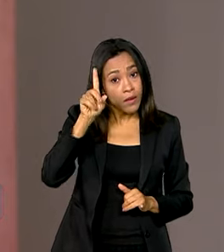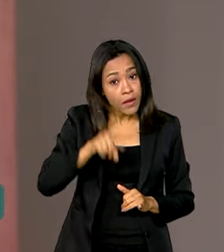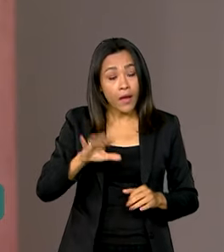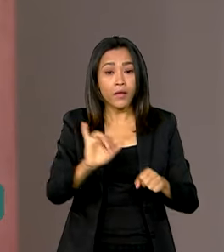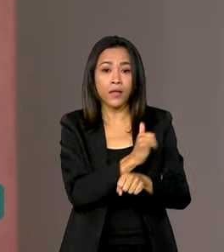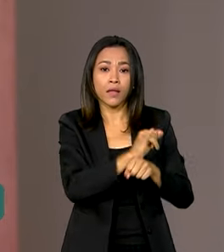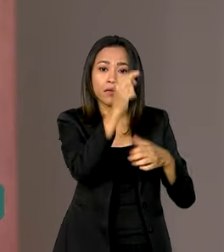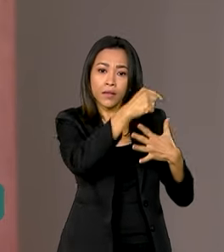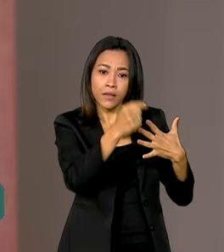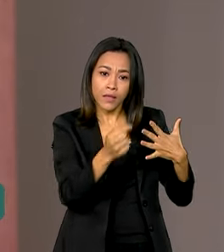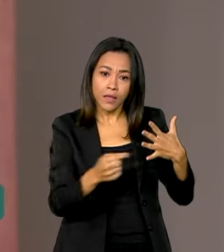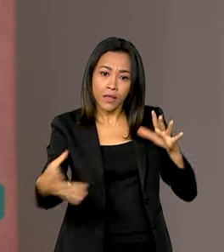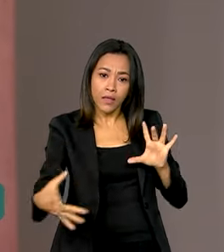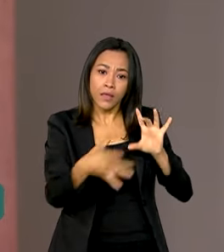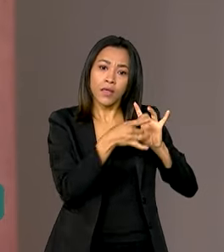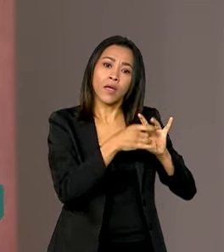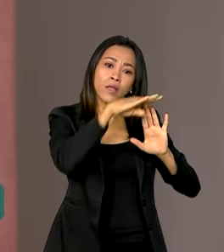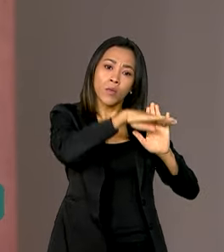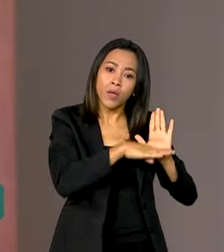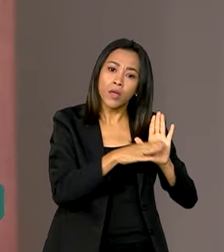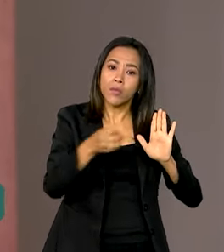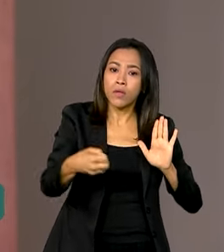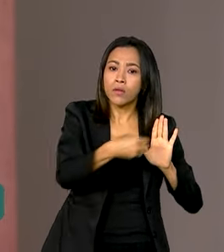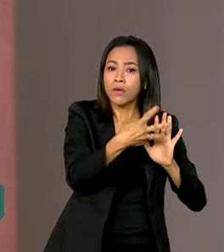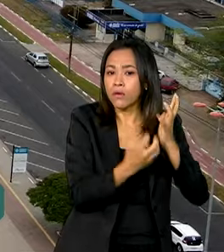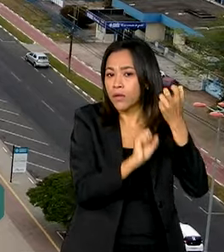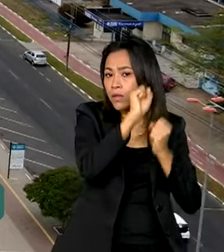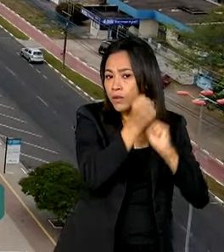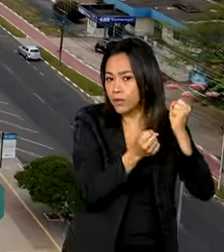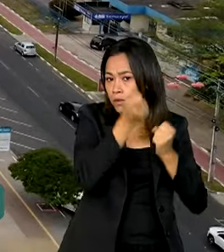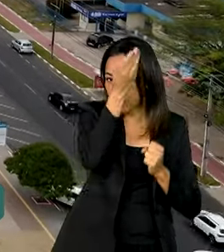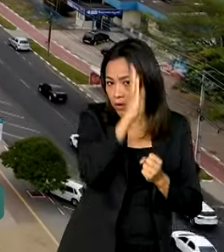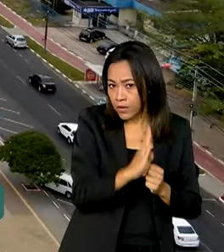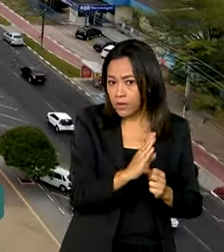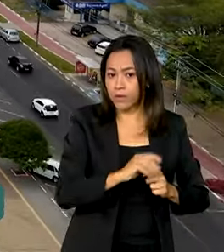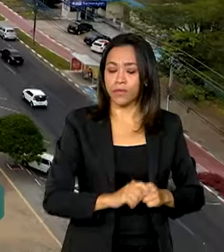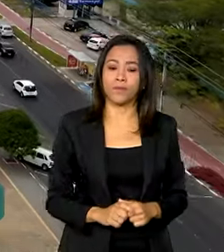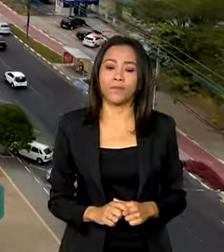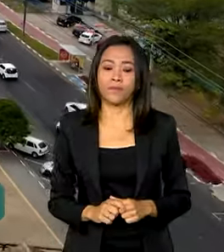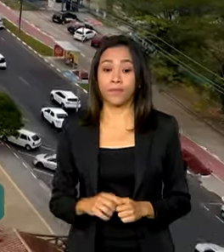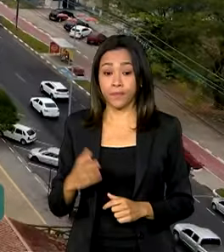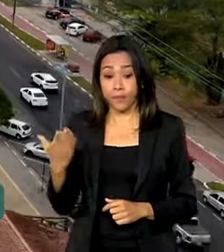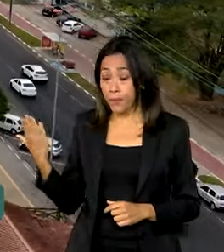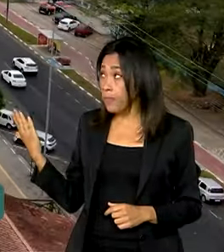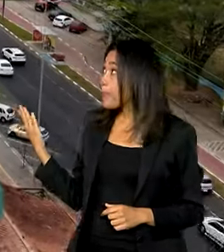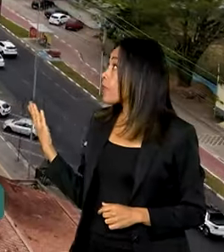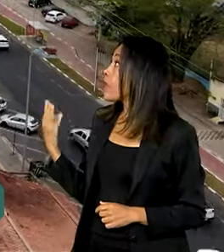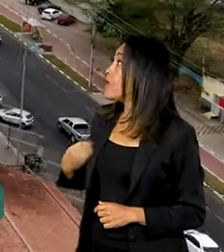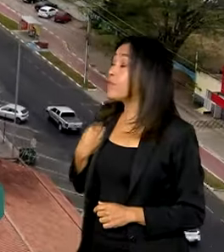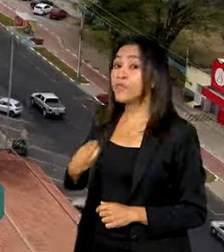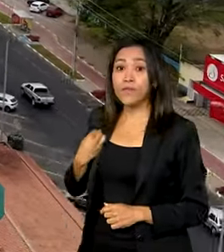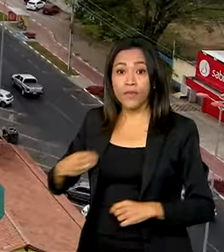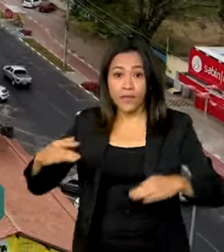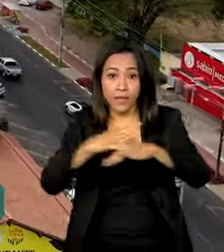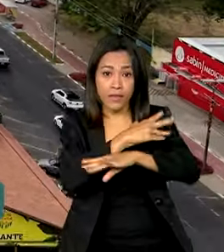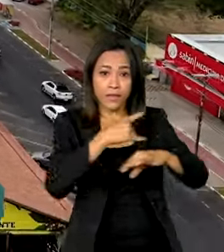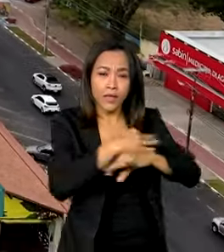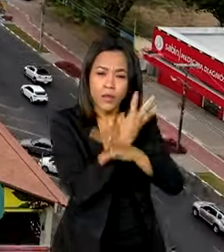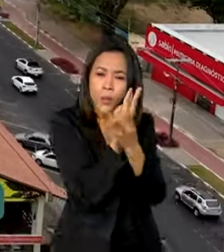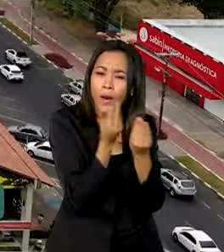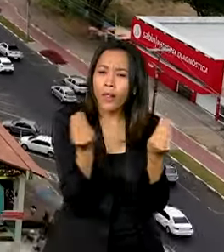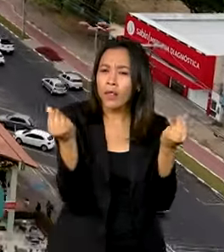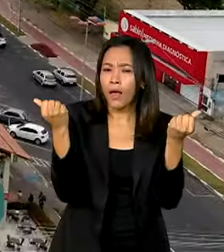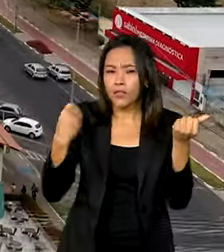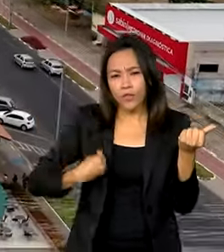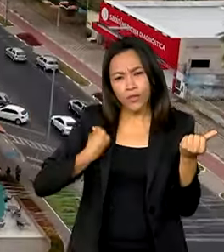ações ligadas ao programa Nova Indústria Brasil. Viver nas cidades com qualidade de vida e de